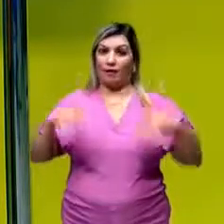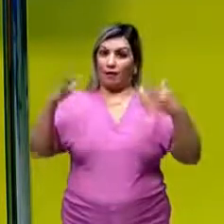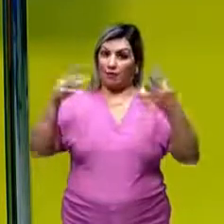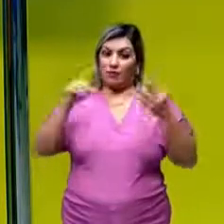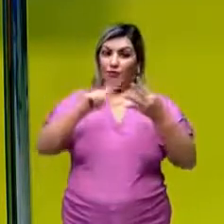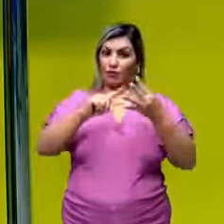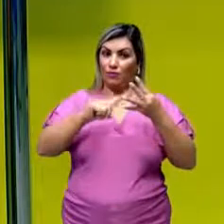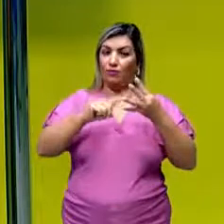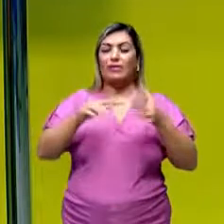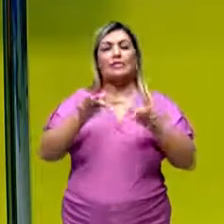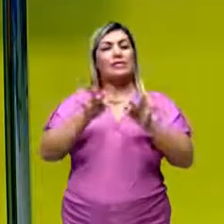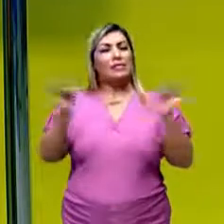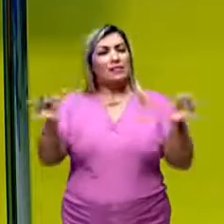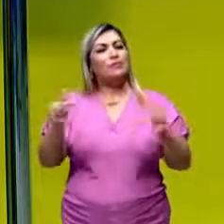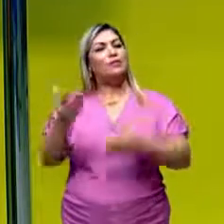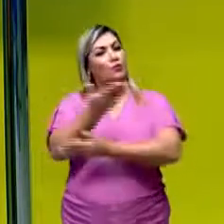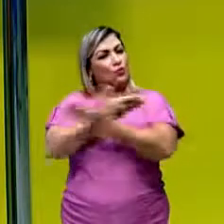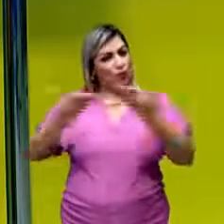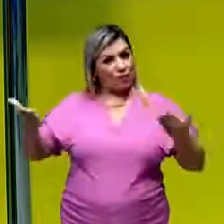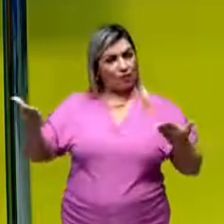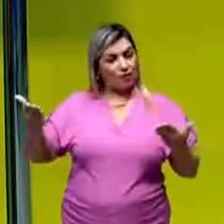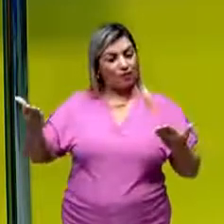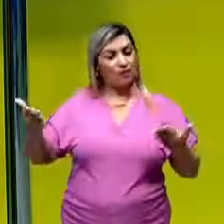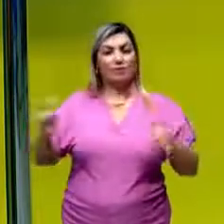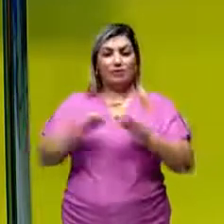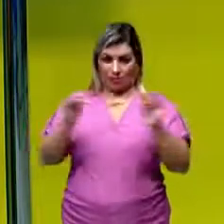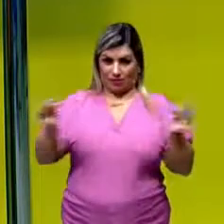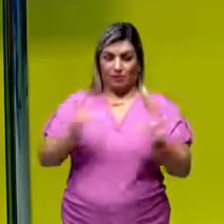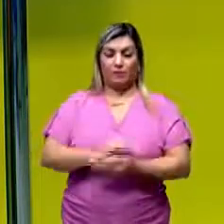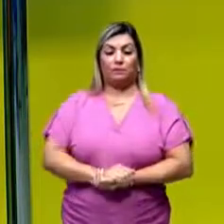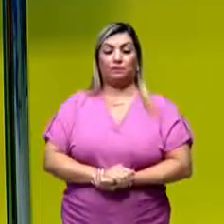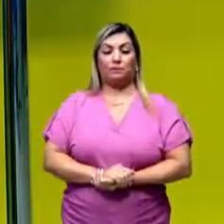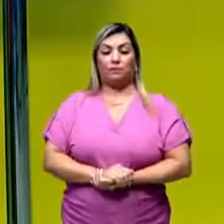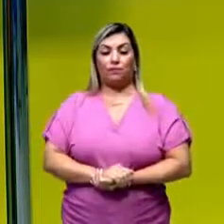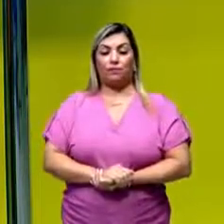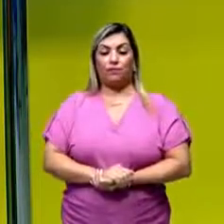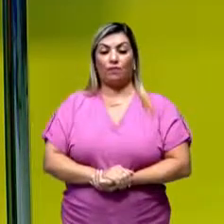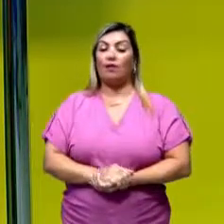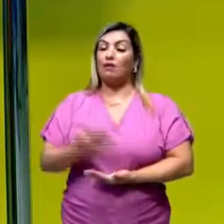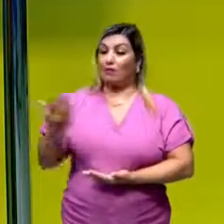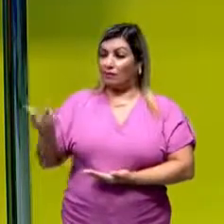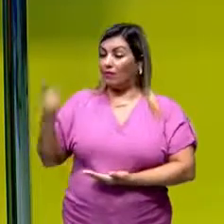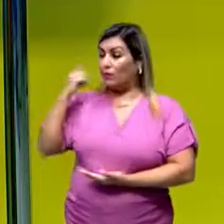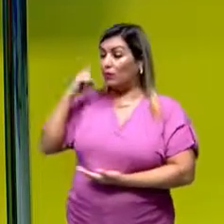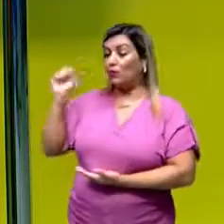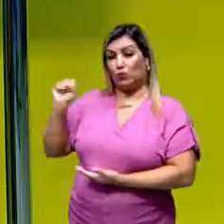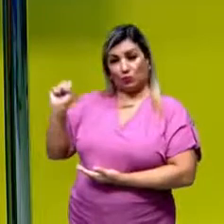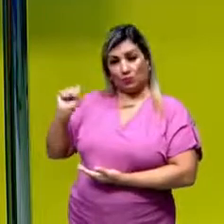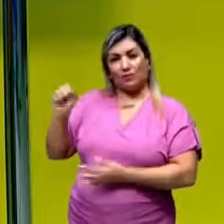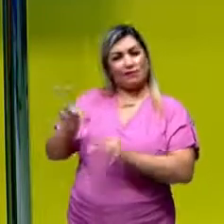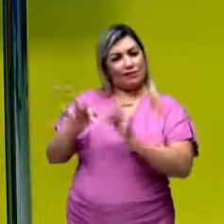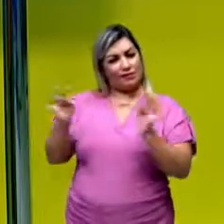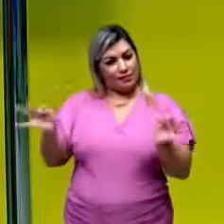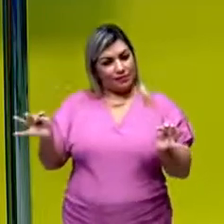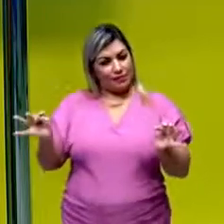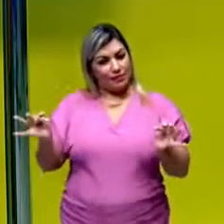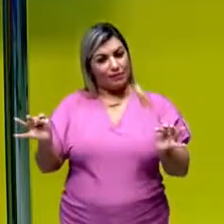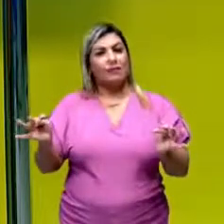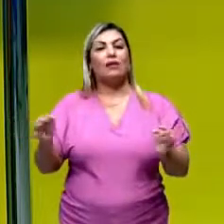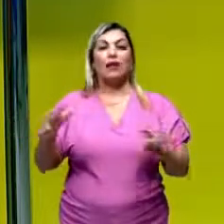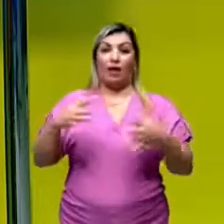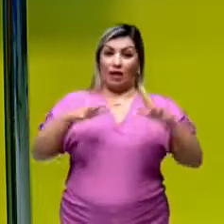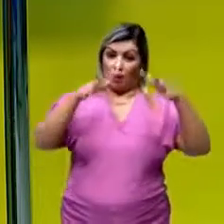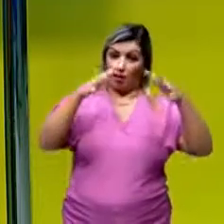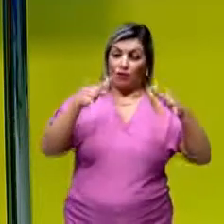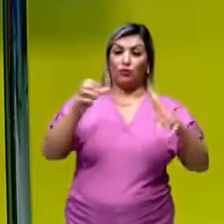reação de simples troca ou deslocamento. Nesse caso, uma substância simples reage com uma